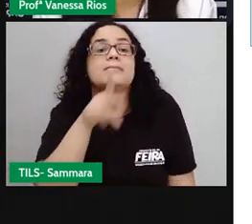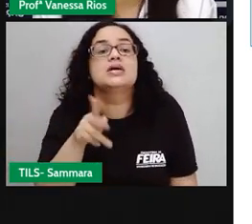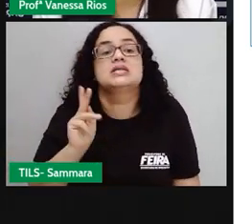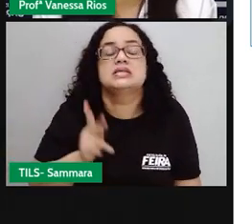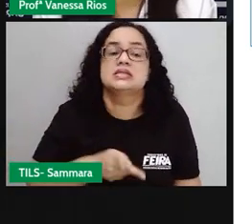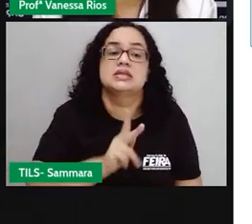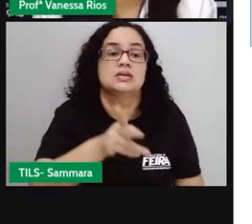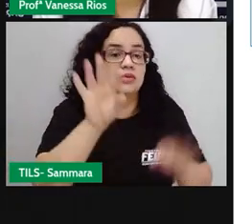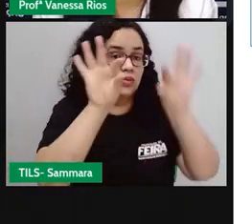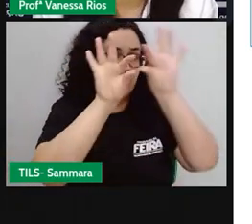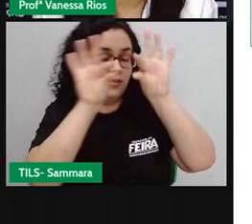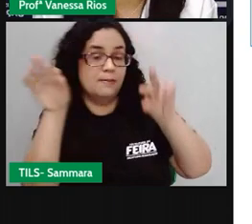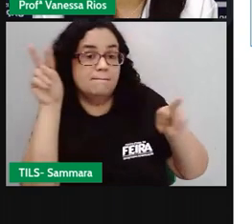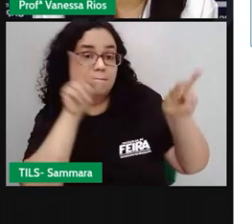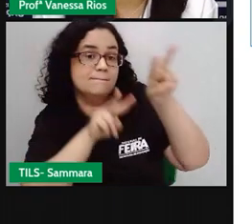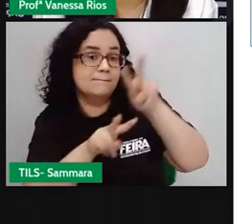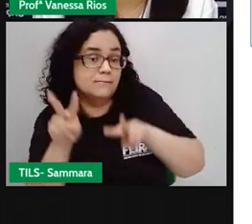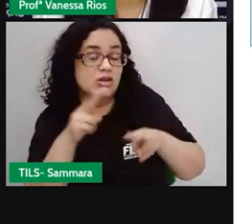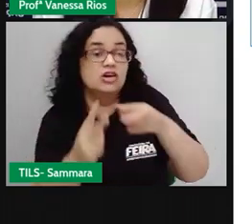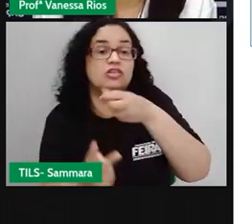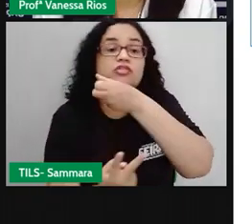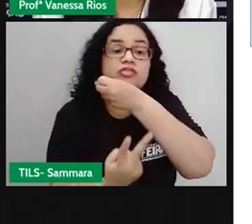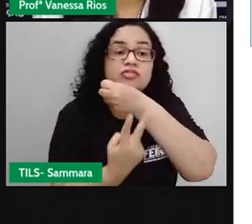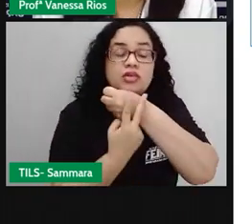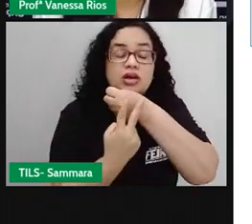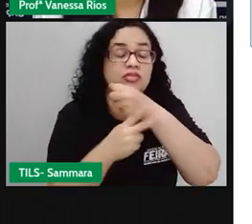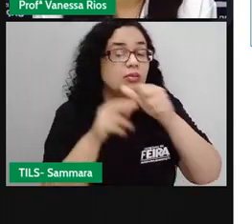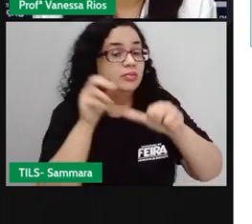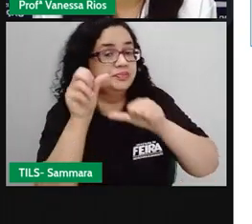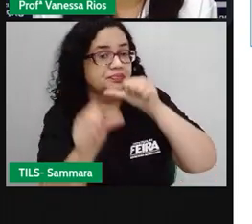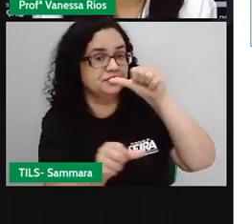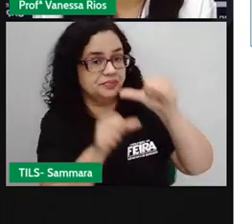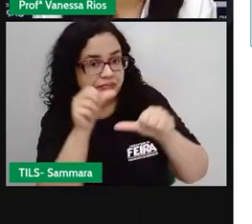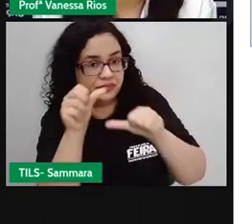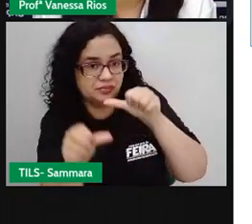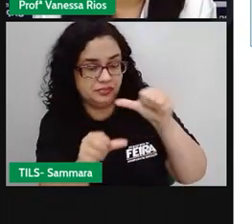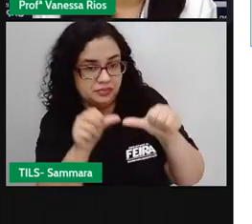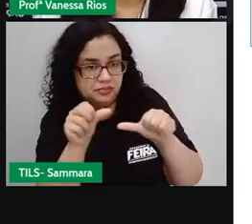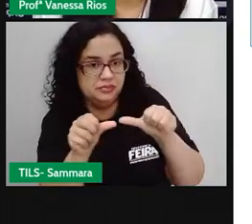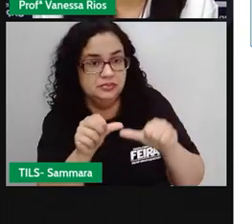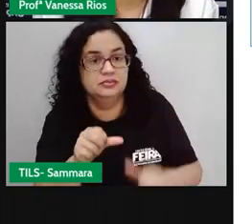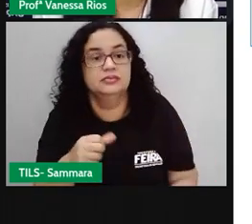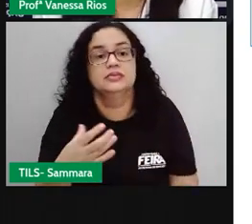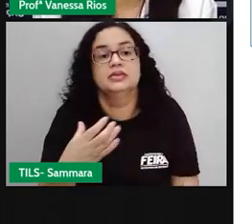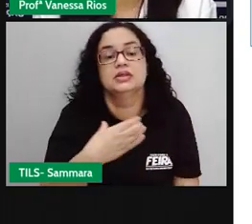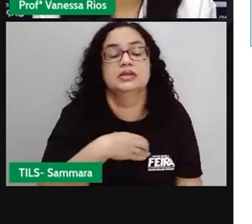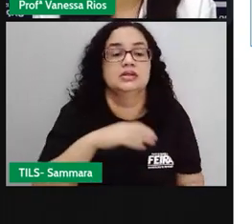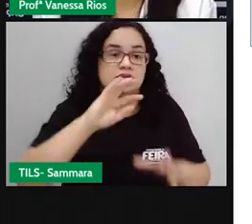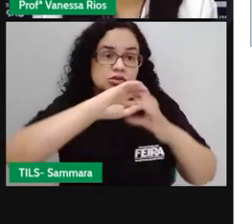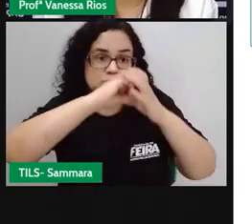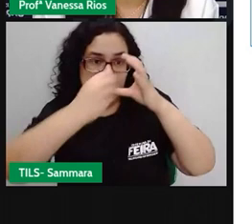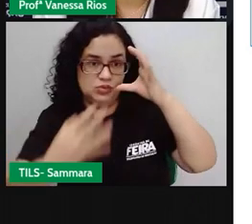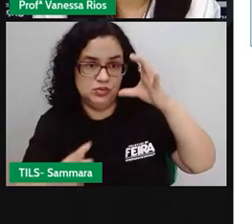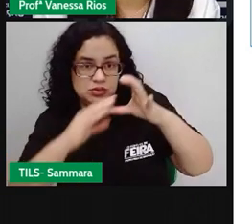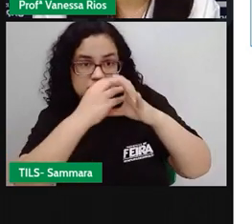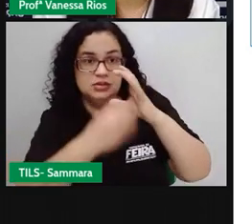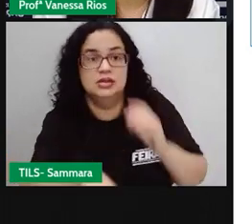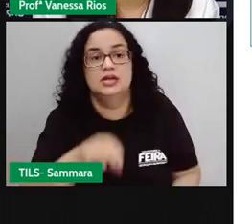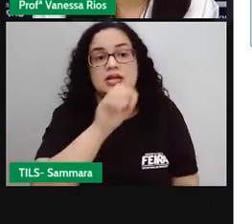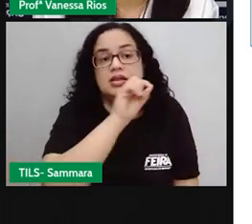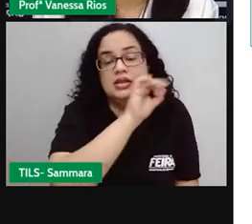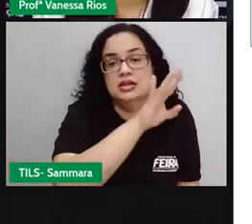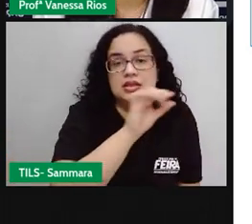sempre a mesma frase para observar como o verbo ele vai variando e se encaixando nas características de cada